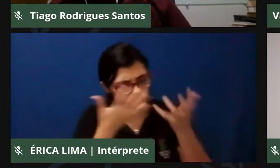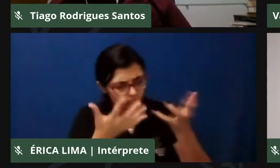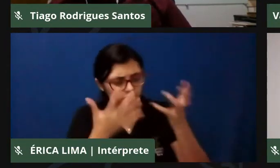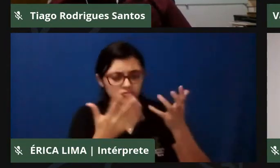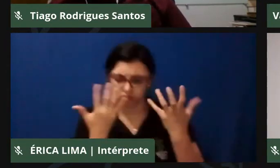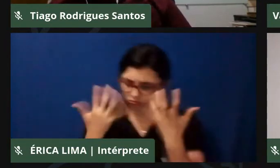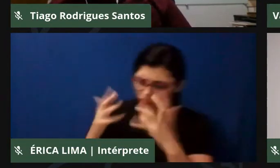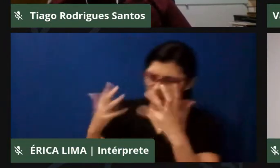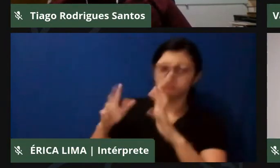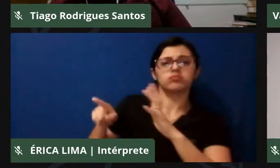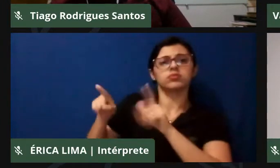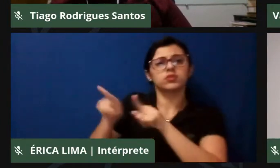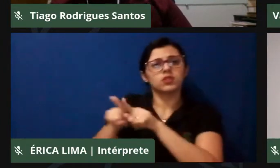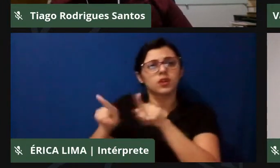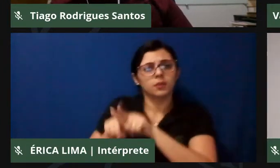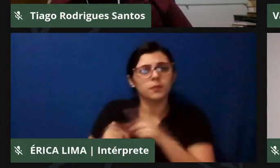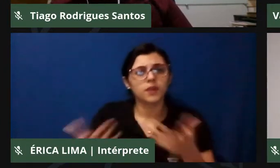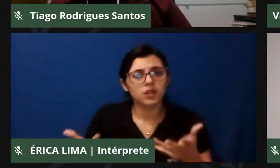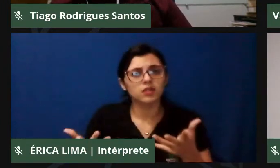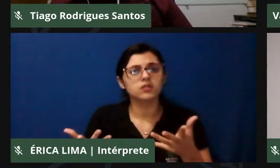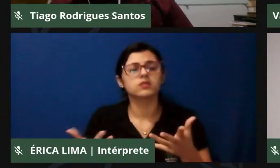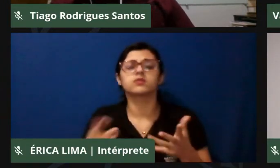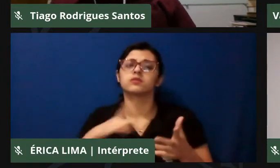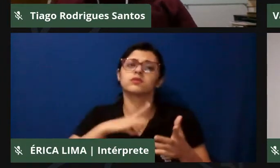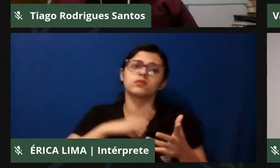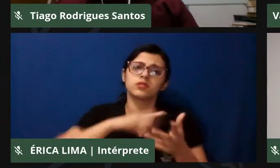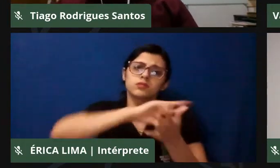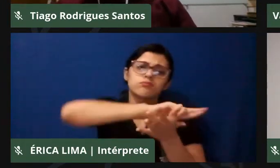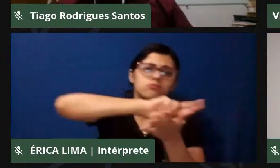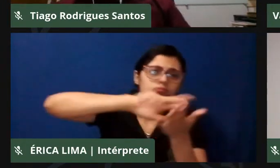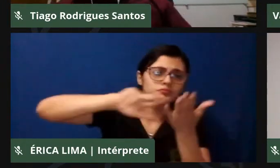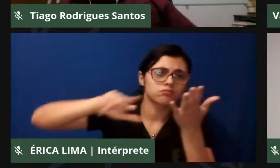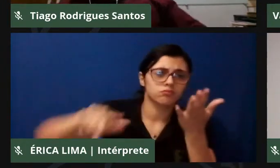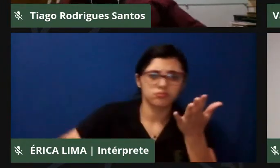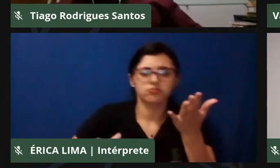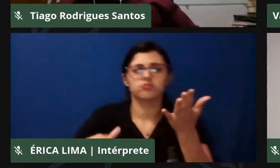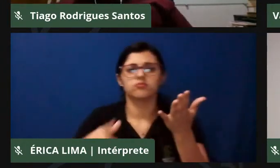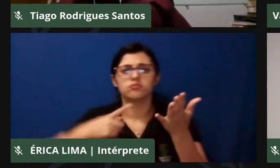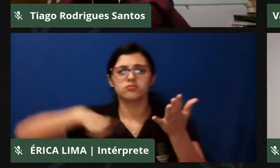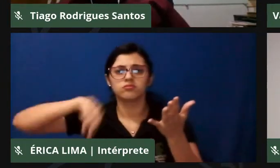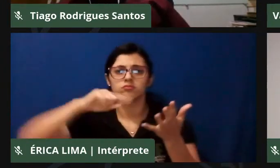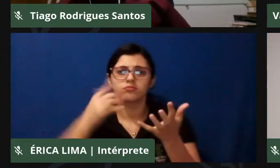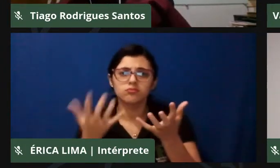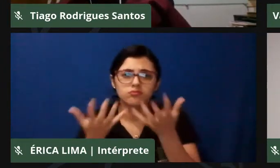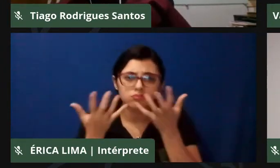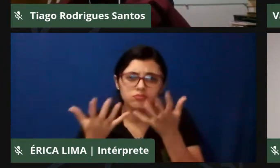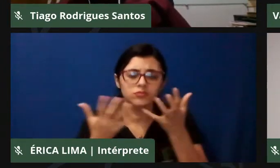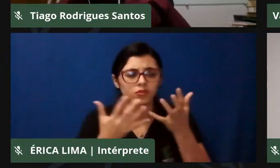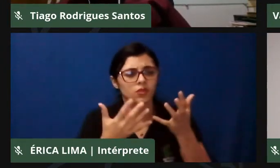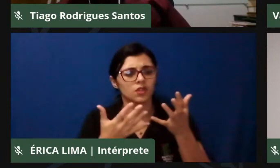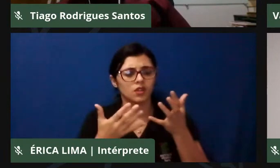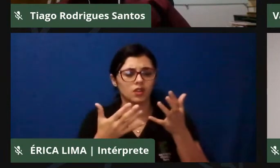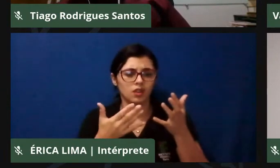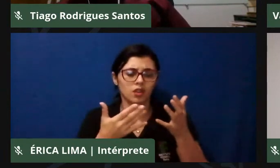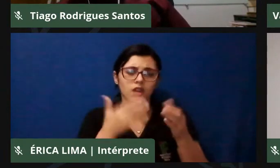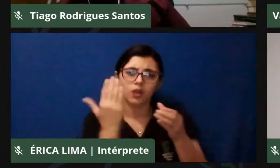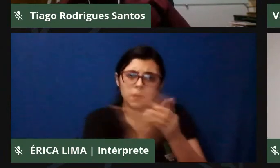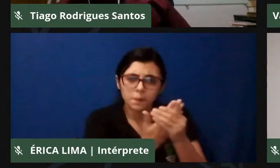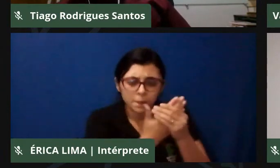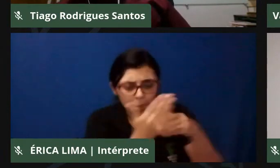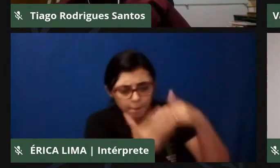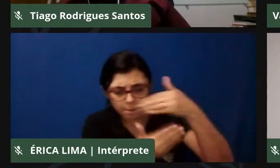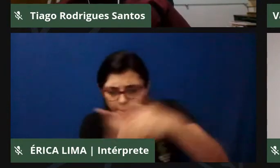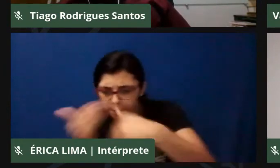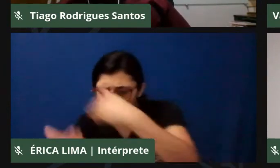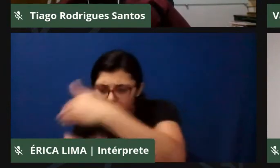estou dizendo de nossas organizações, muitas das vezes partidárias, né? Que a gente faz questão de estar